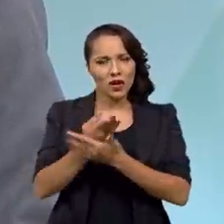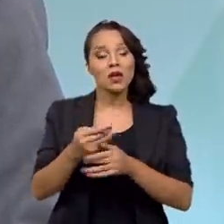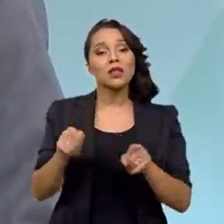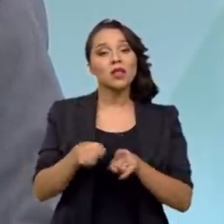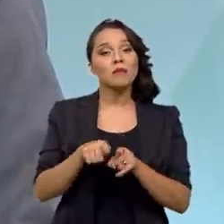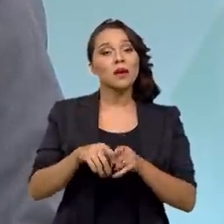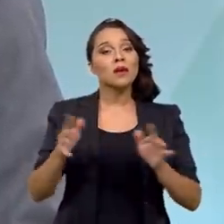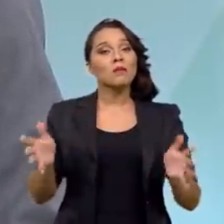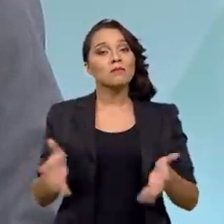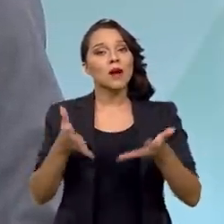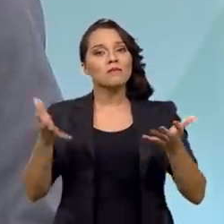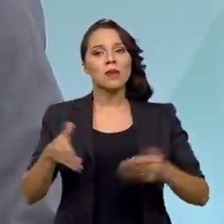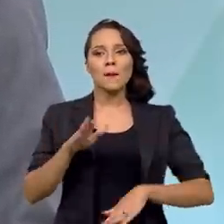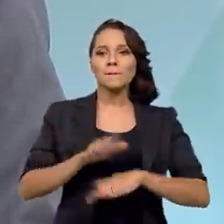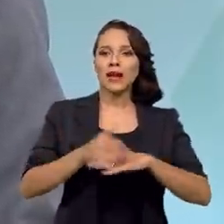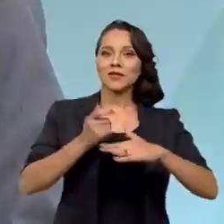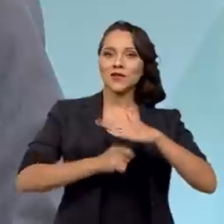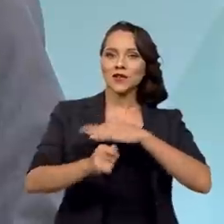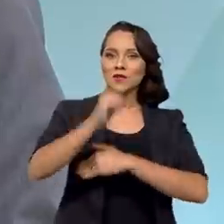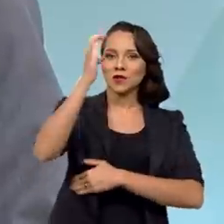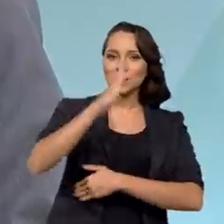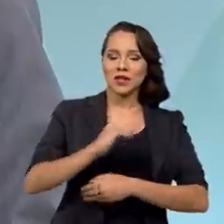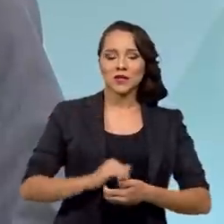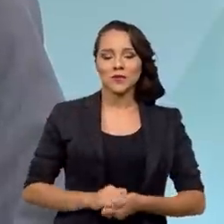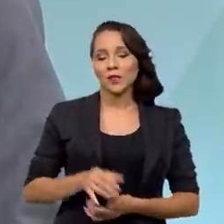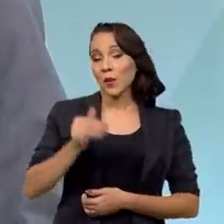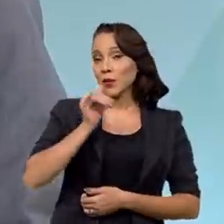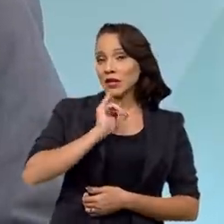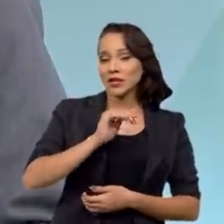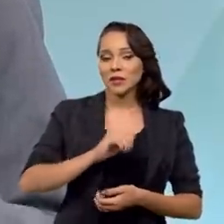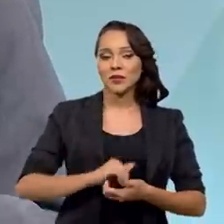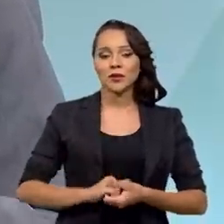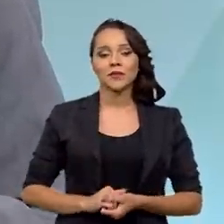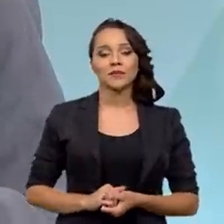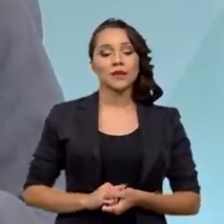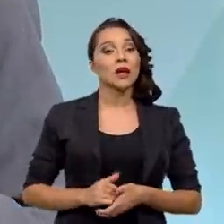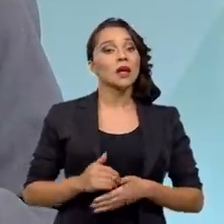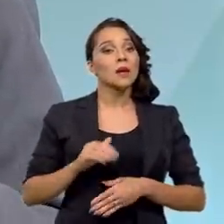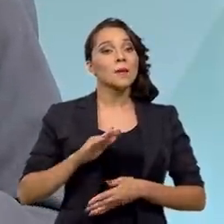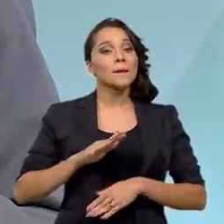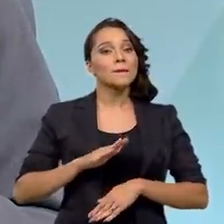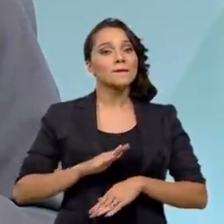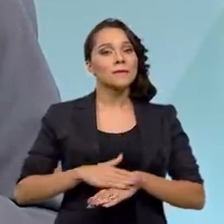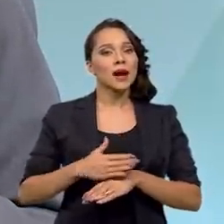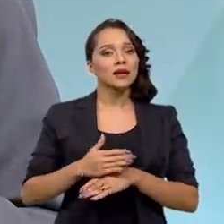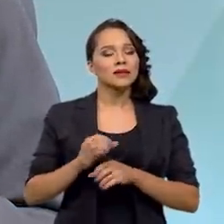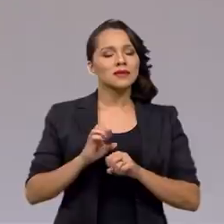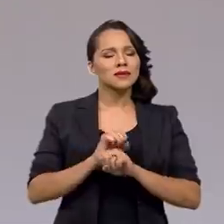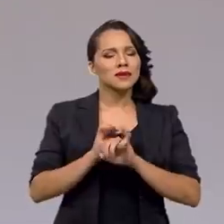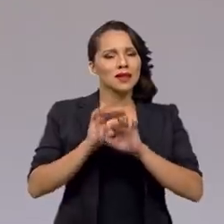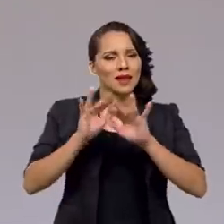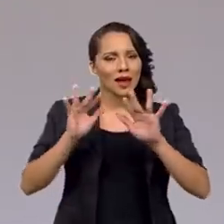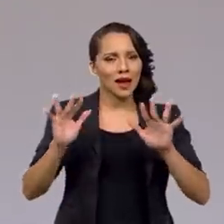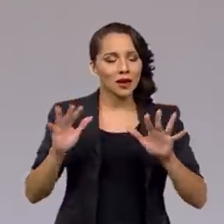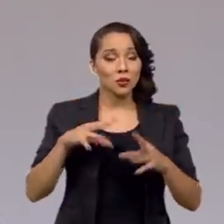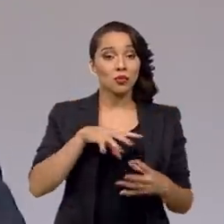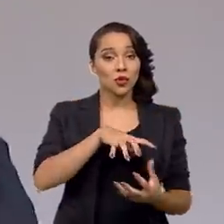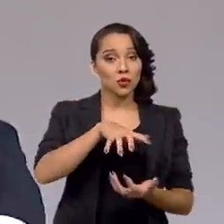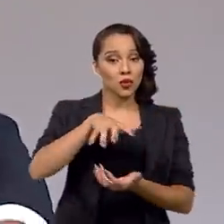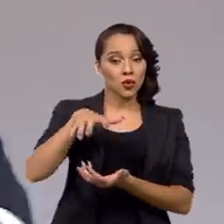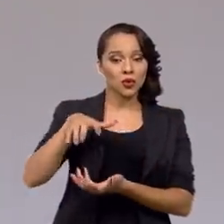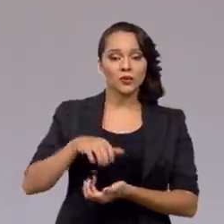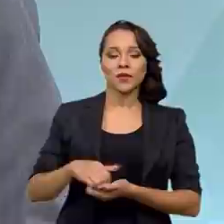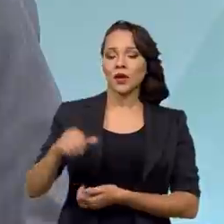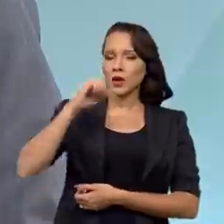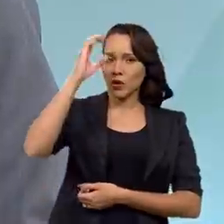aumentando os investimentos no Brasil. Por exemplo, está ficando cada vez mais claro para o mundo inteiro